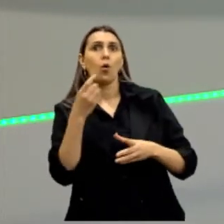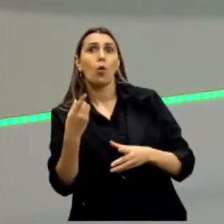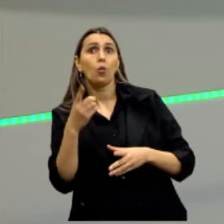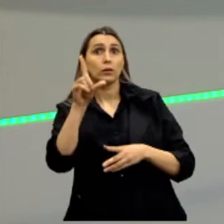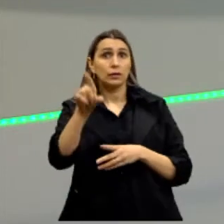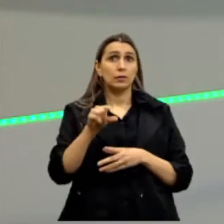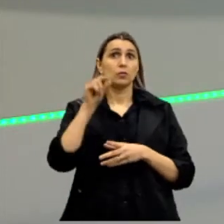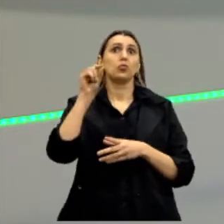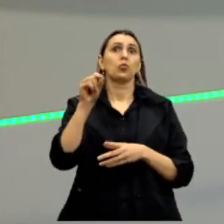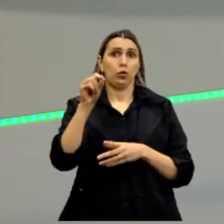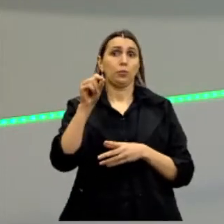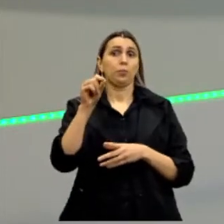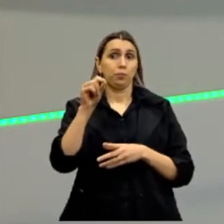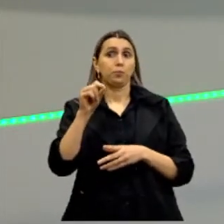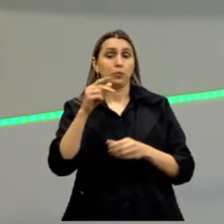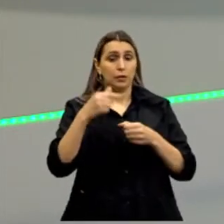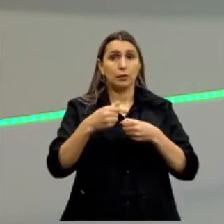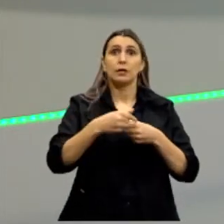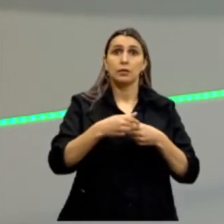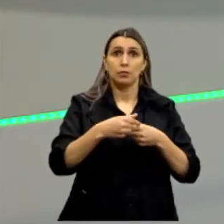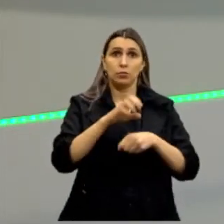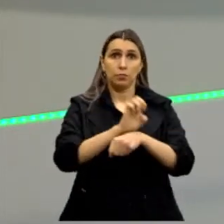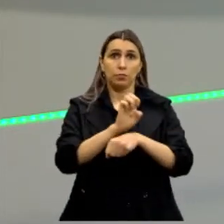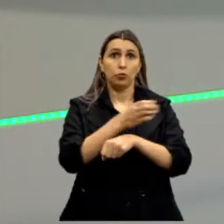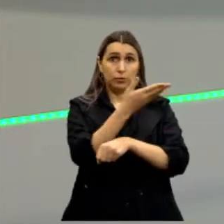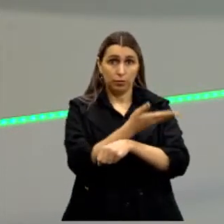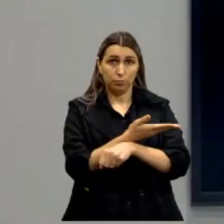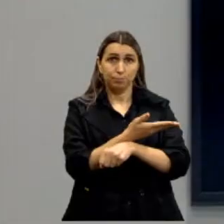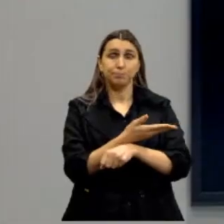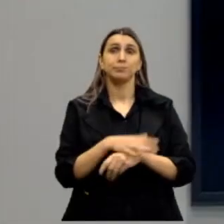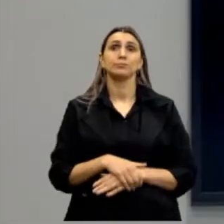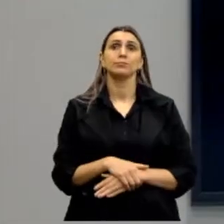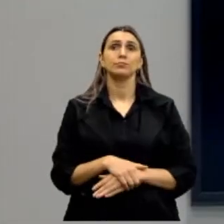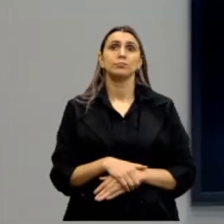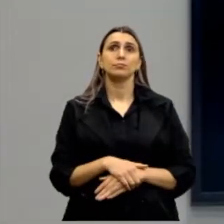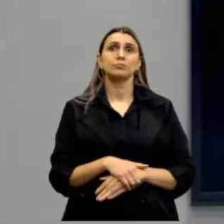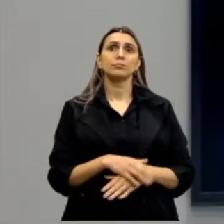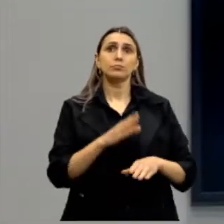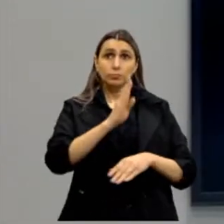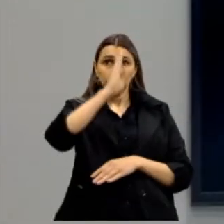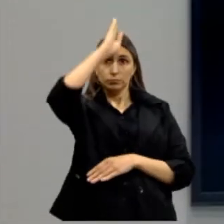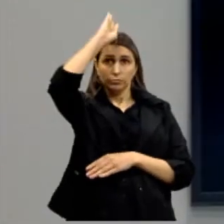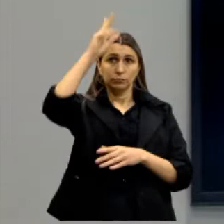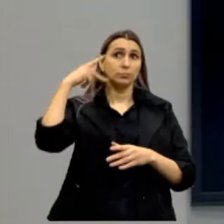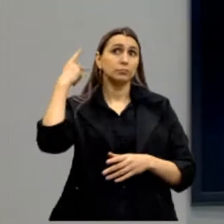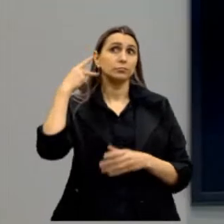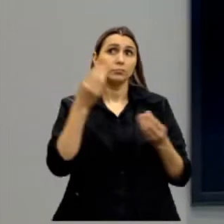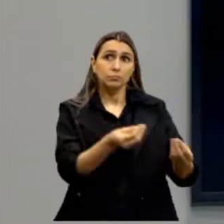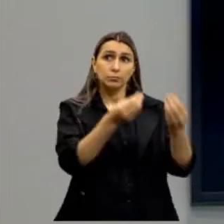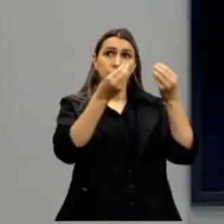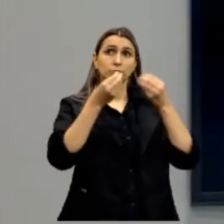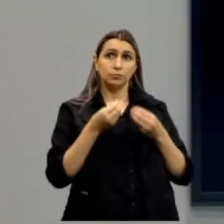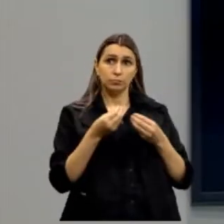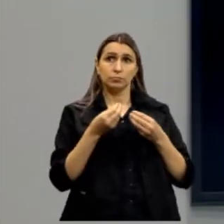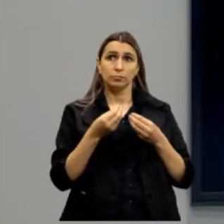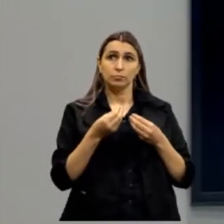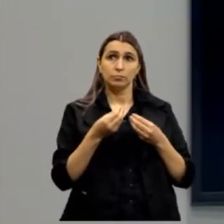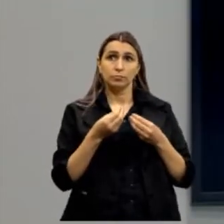decisões da polis da cidade-estado. Em Roma, a política recebeu o nome de